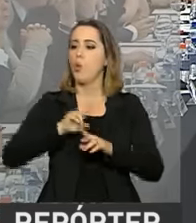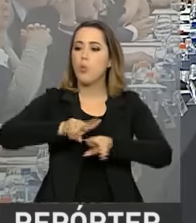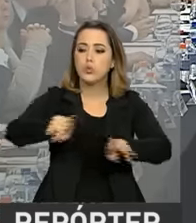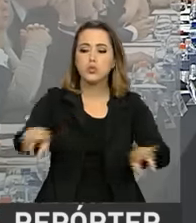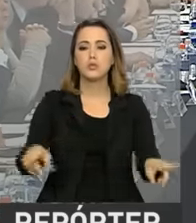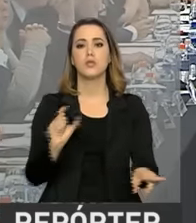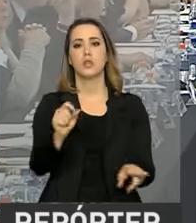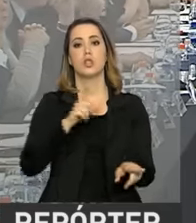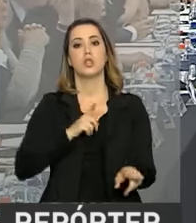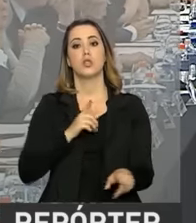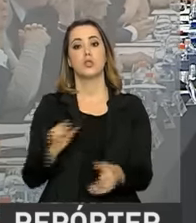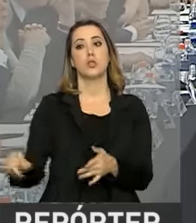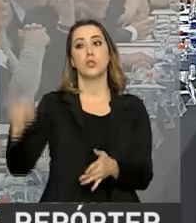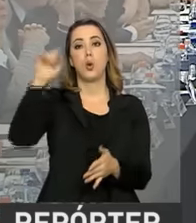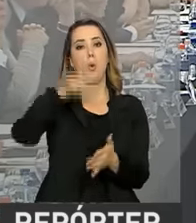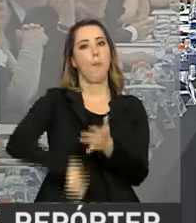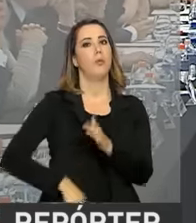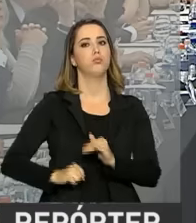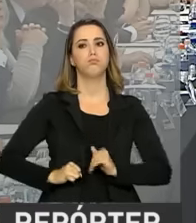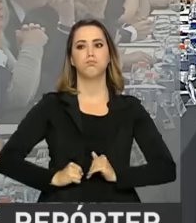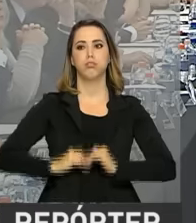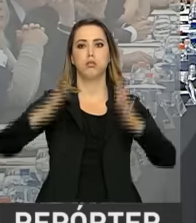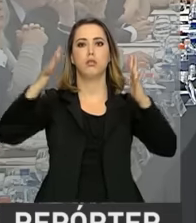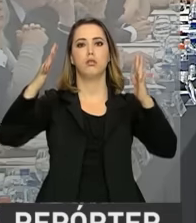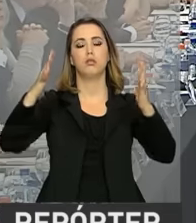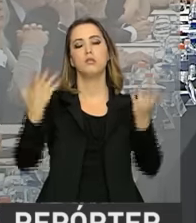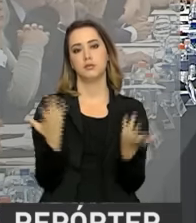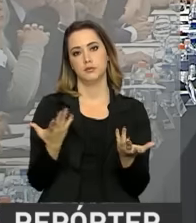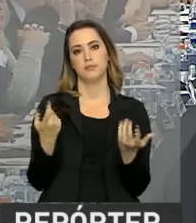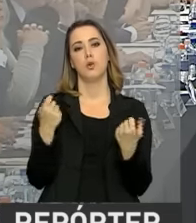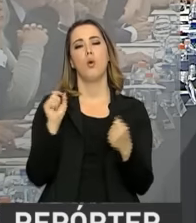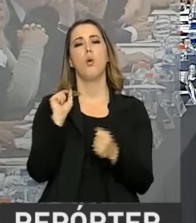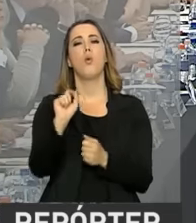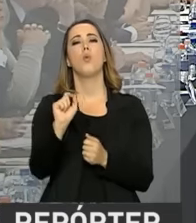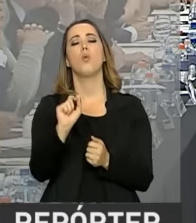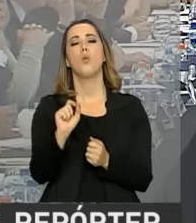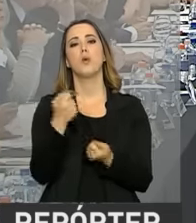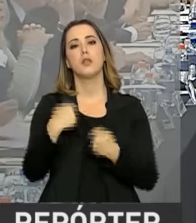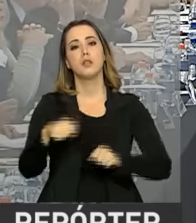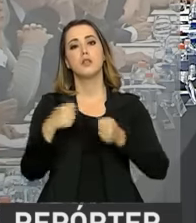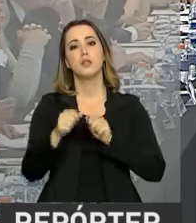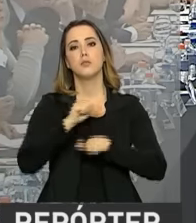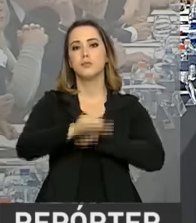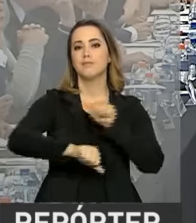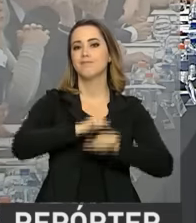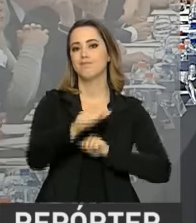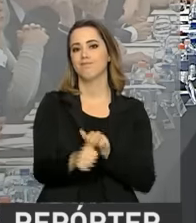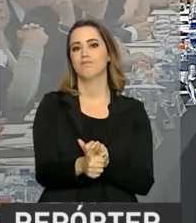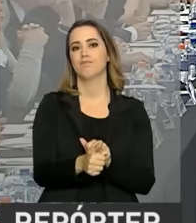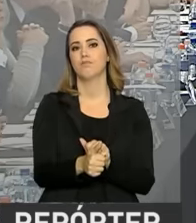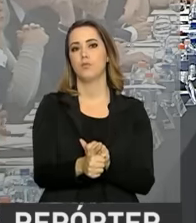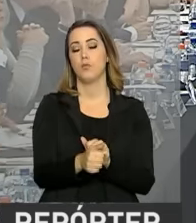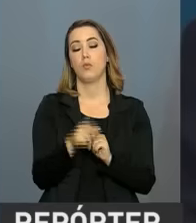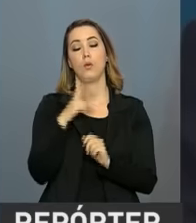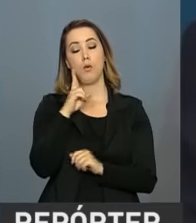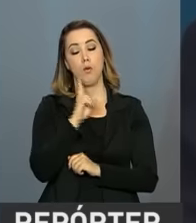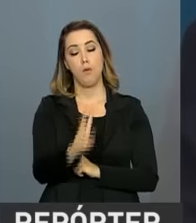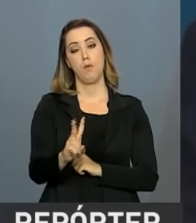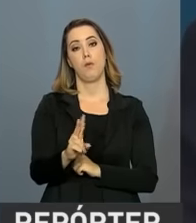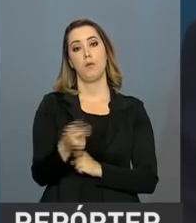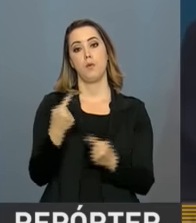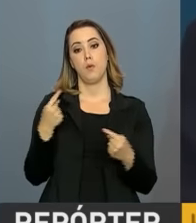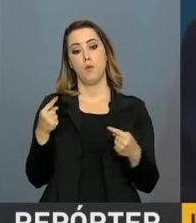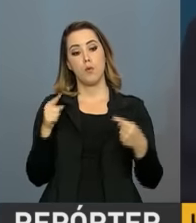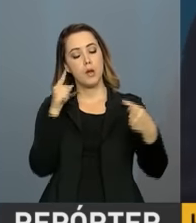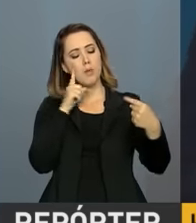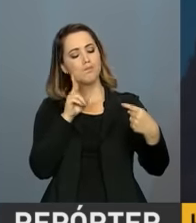elevada. O que fazer? Muito bem. Primeiro, foco na contenção permanente